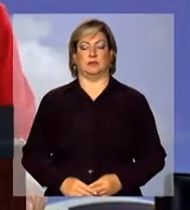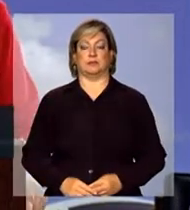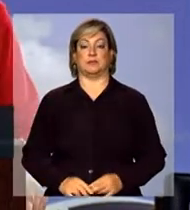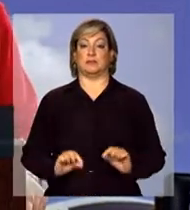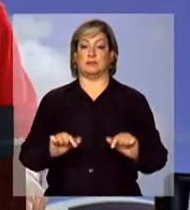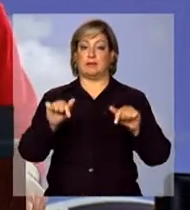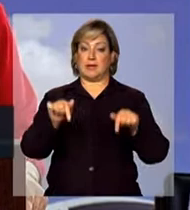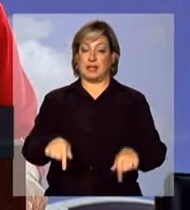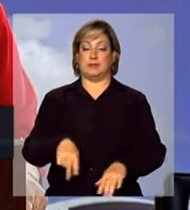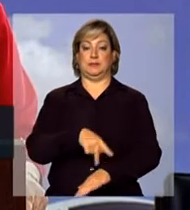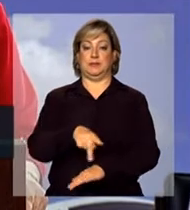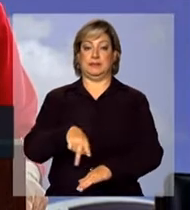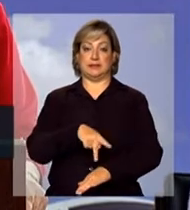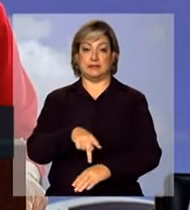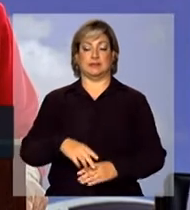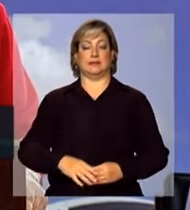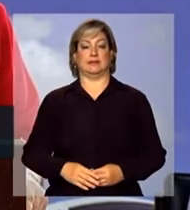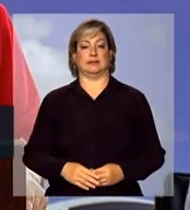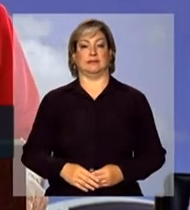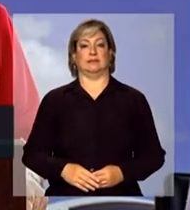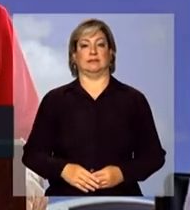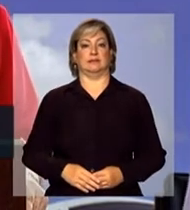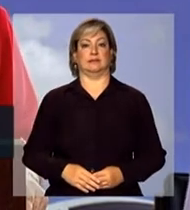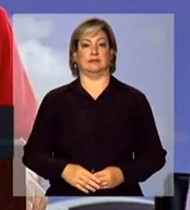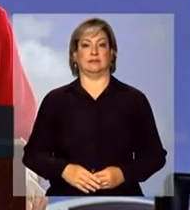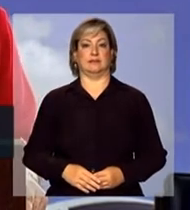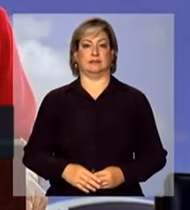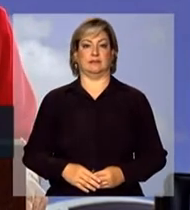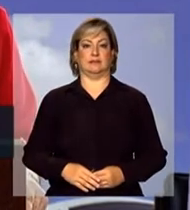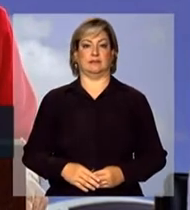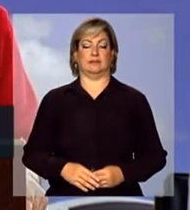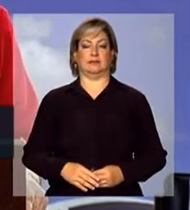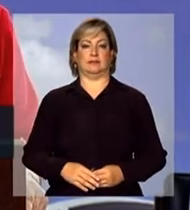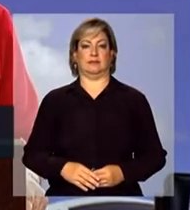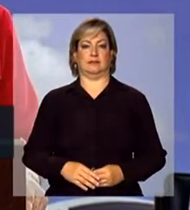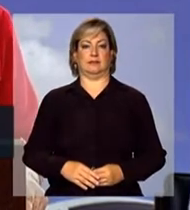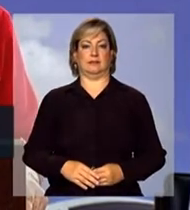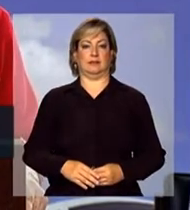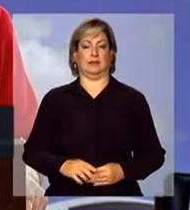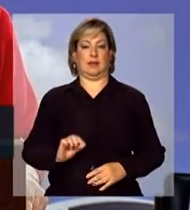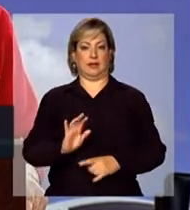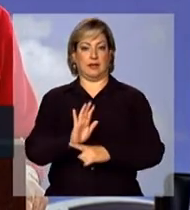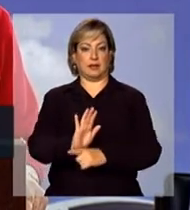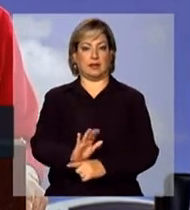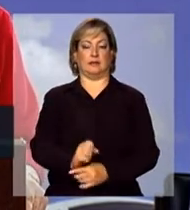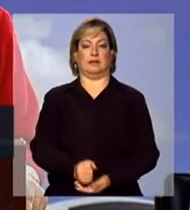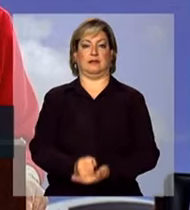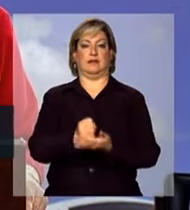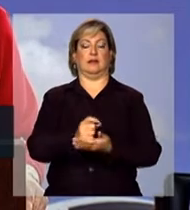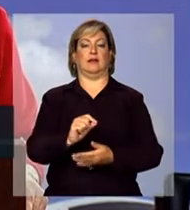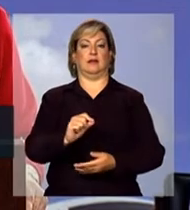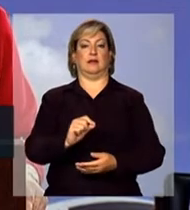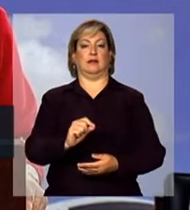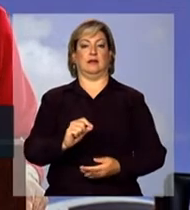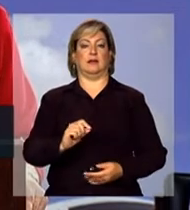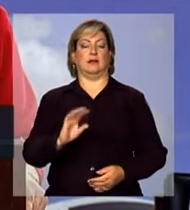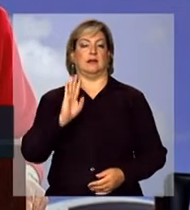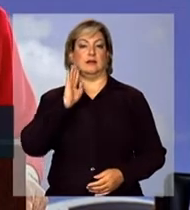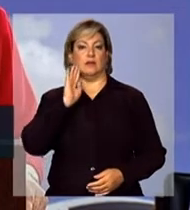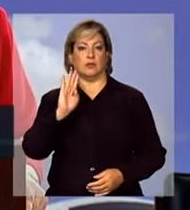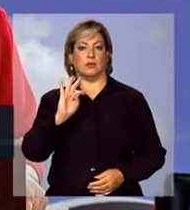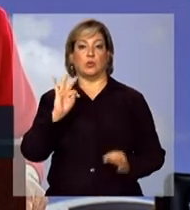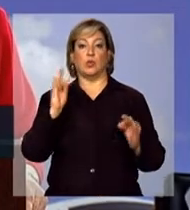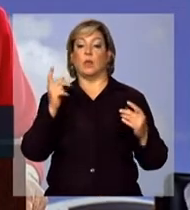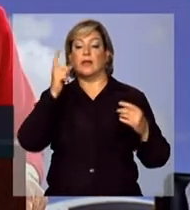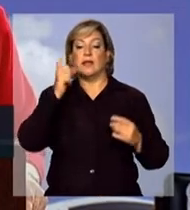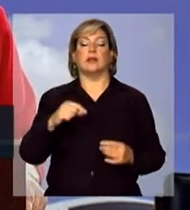que defendeu os interesses dos